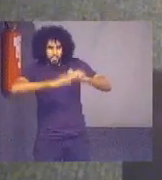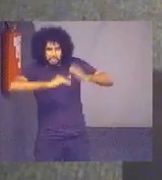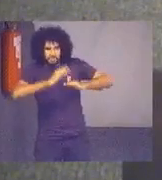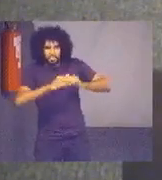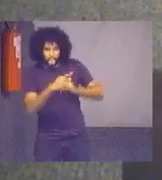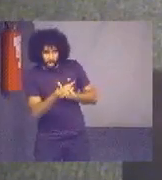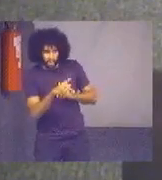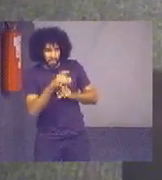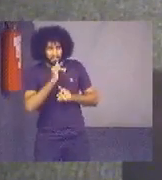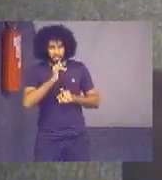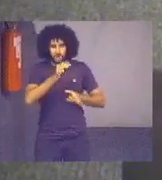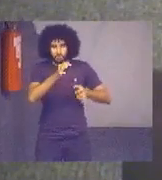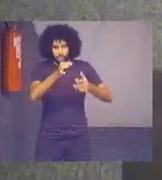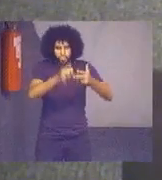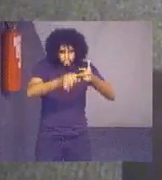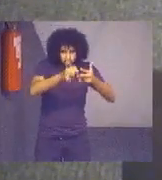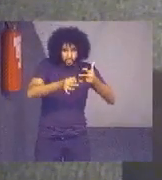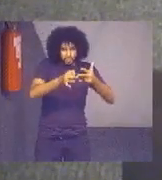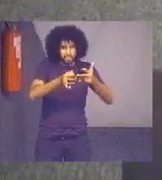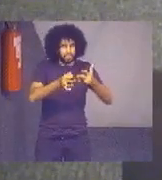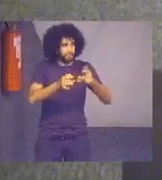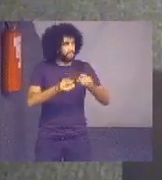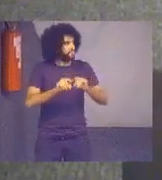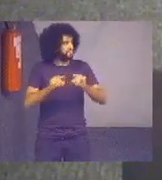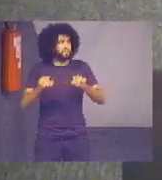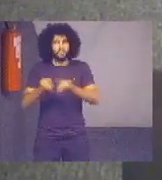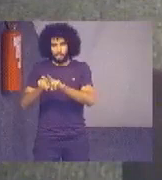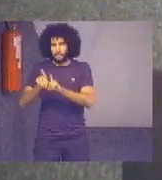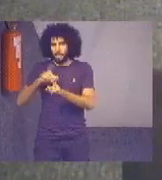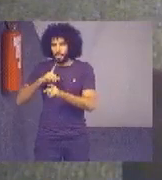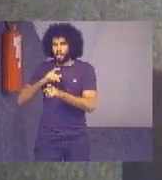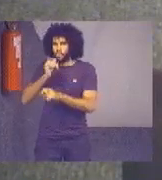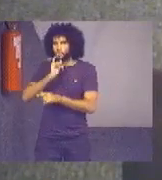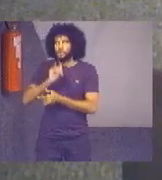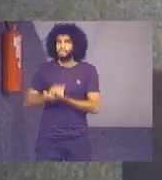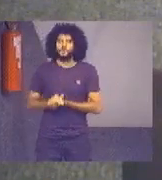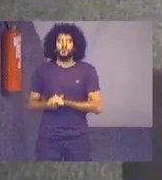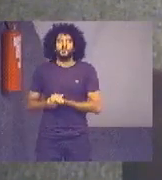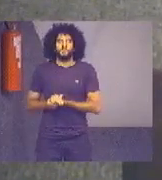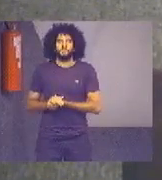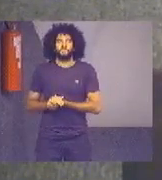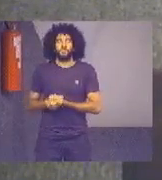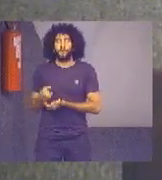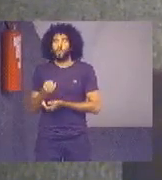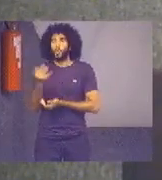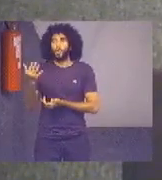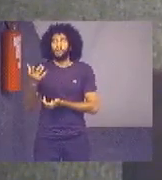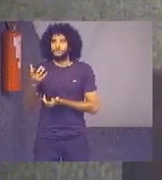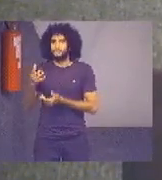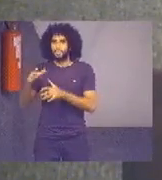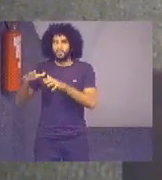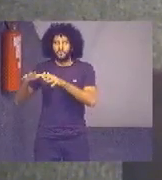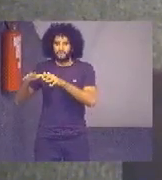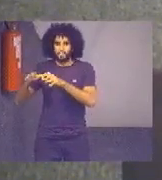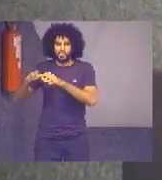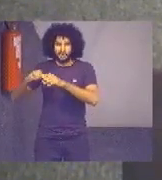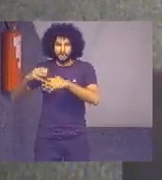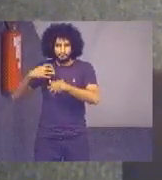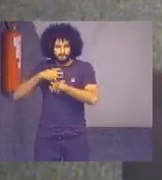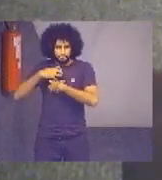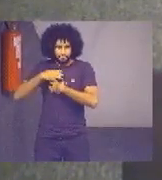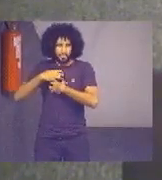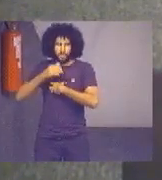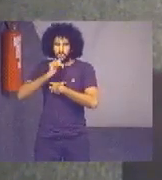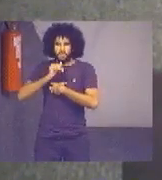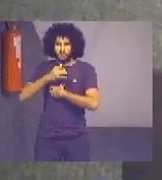esfera da justiça, mas a gente também teve, por exemplo, aumentou a quantidade de ações de sensibilização, mas já caiu de qualidade de